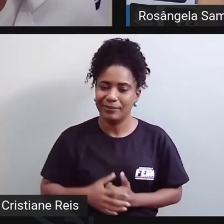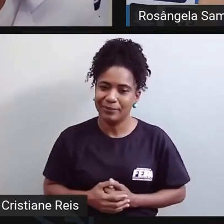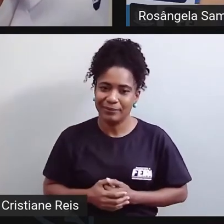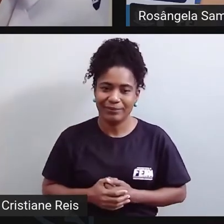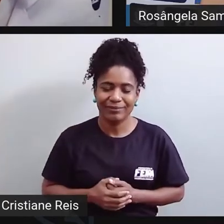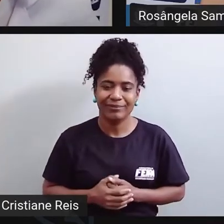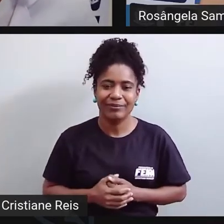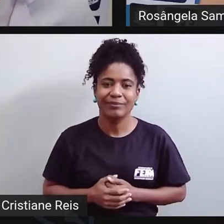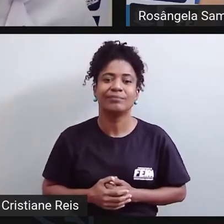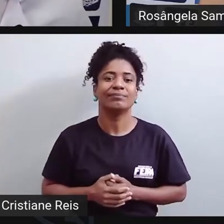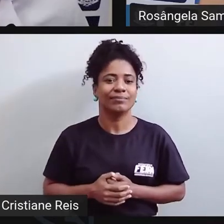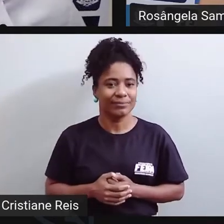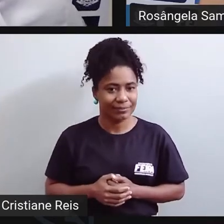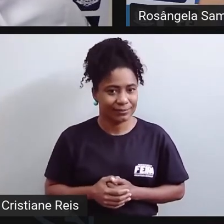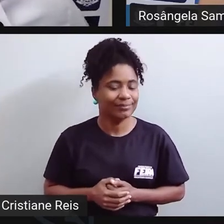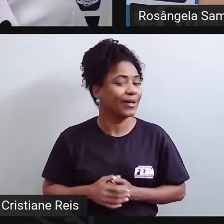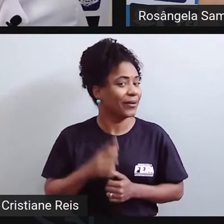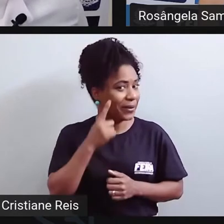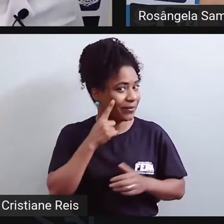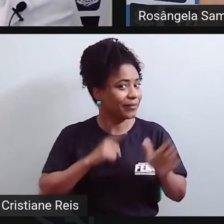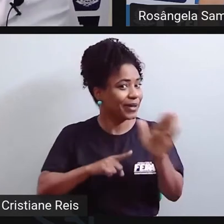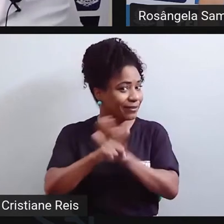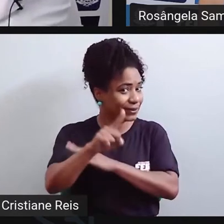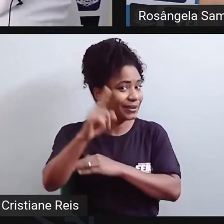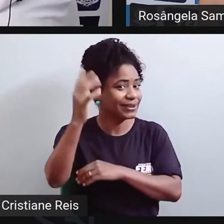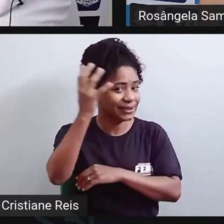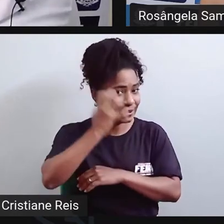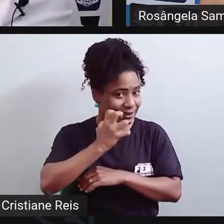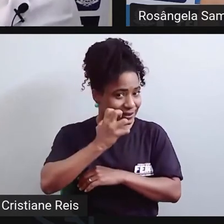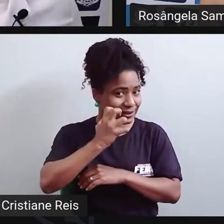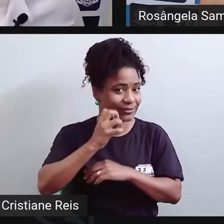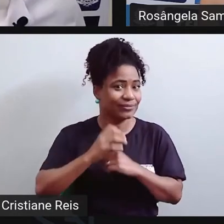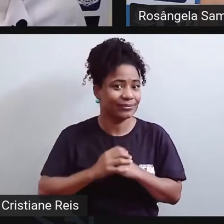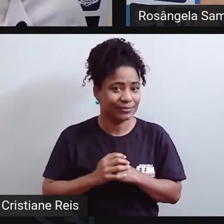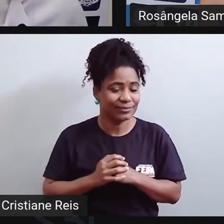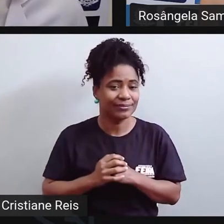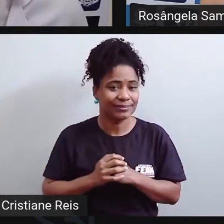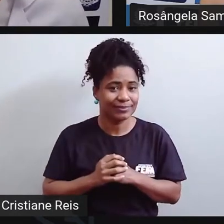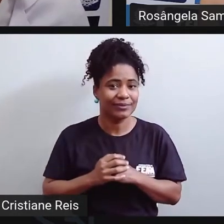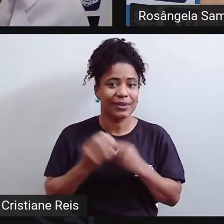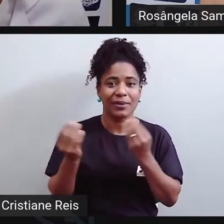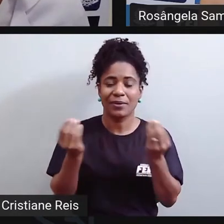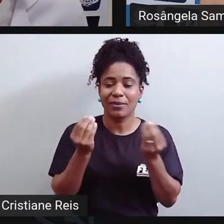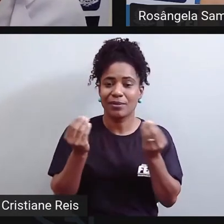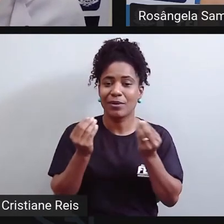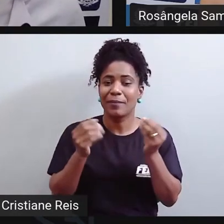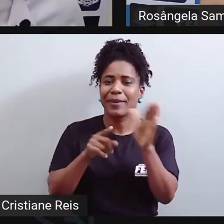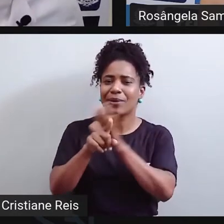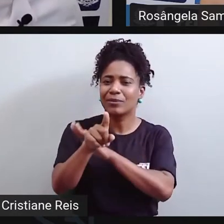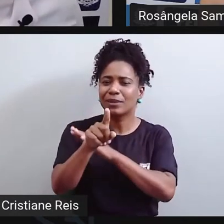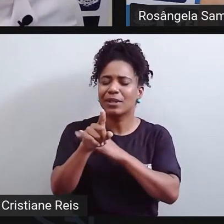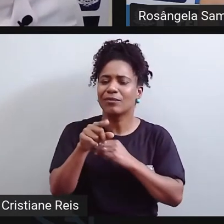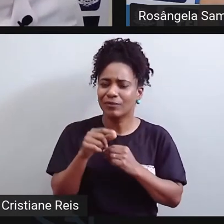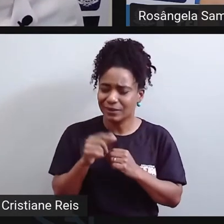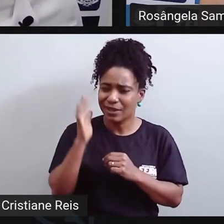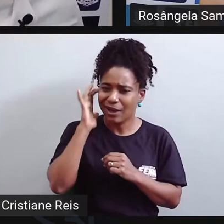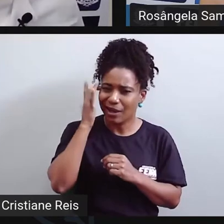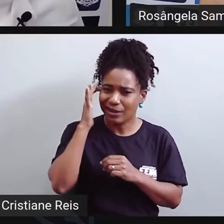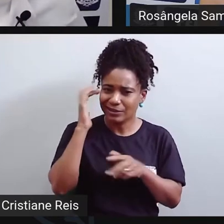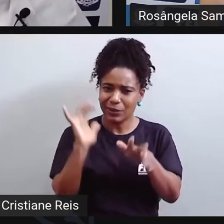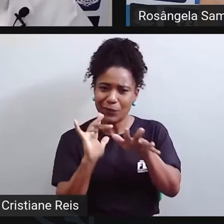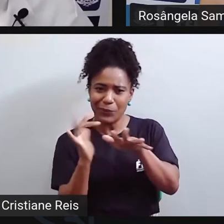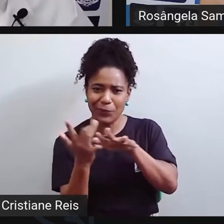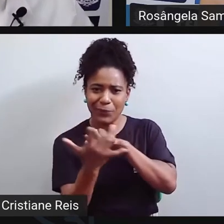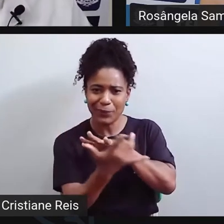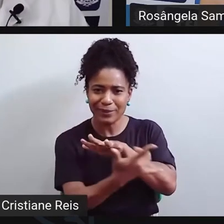questão polêmica aqui agora, hein? Qual a sua opinião sobre as redes sociais e a internet? Por quê? A gente